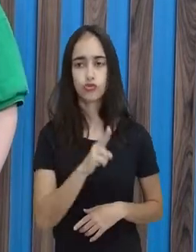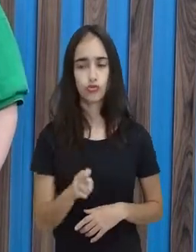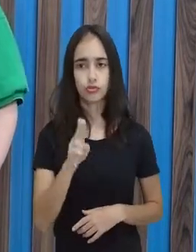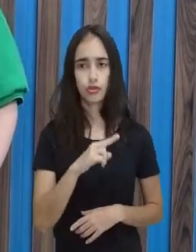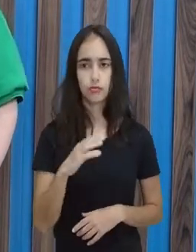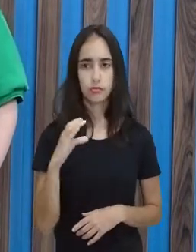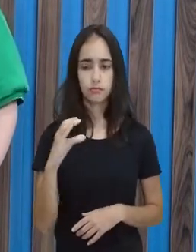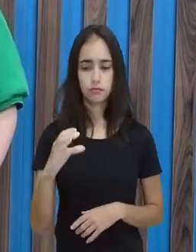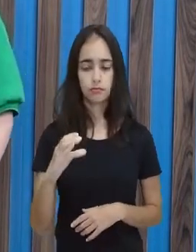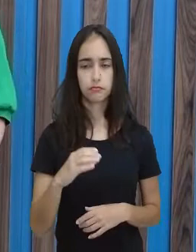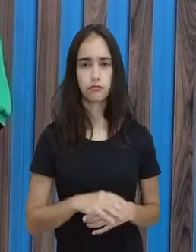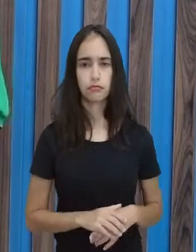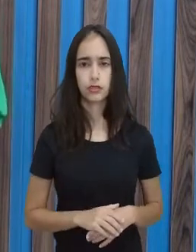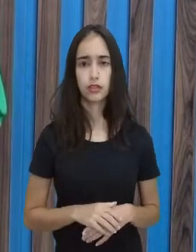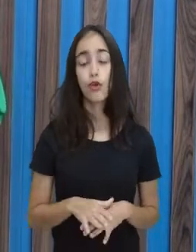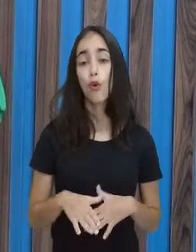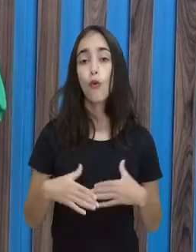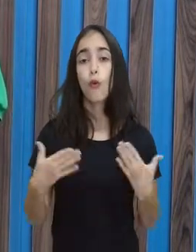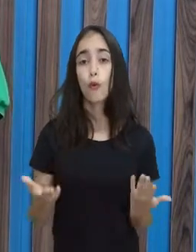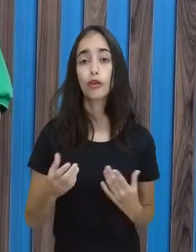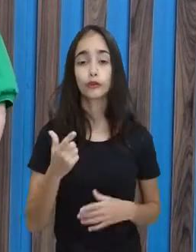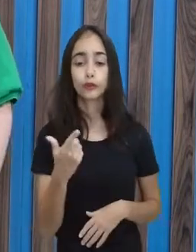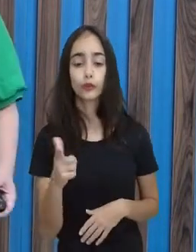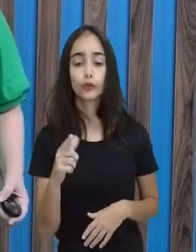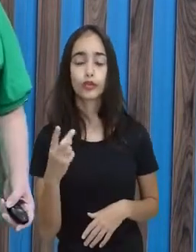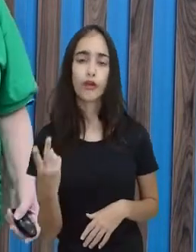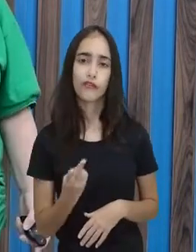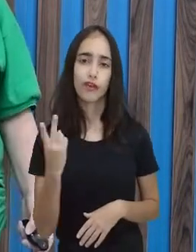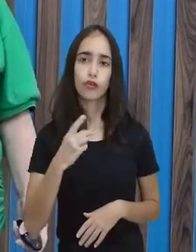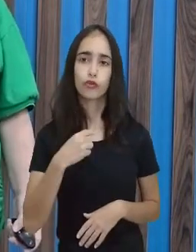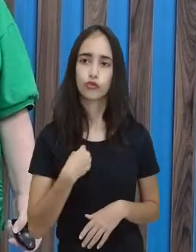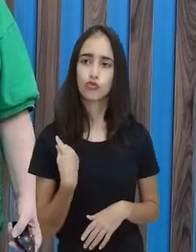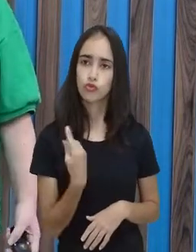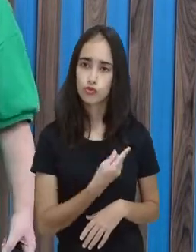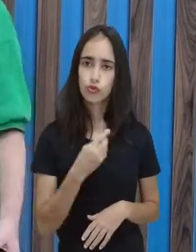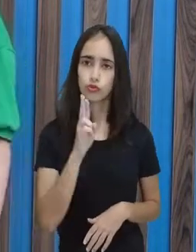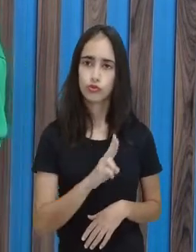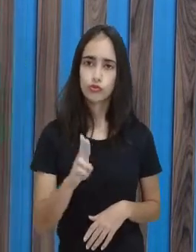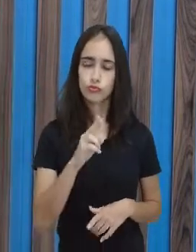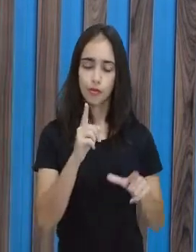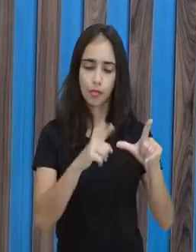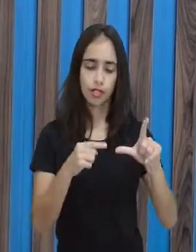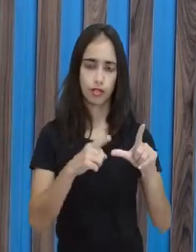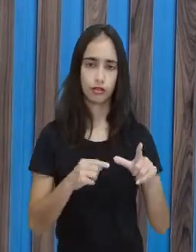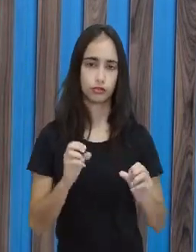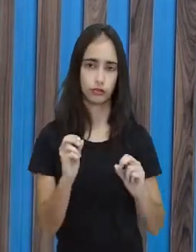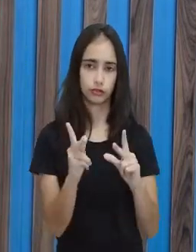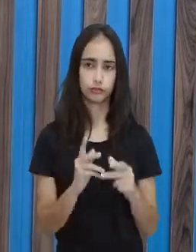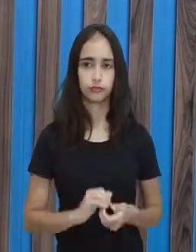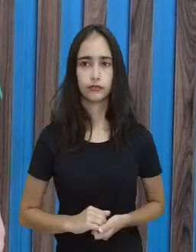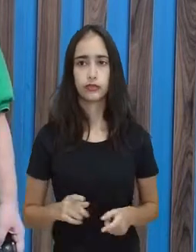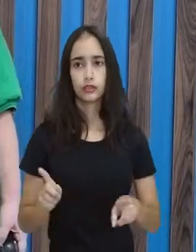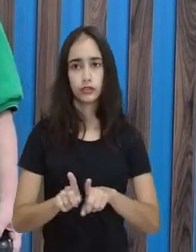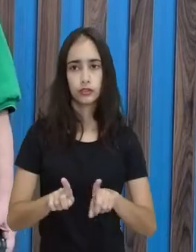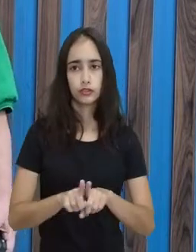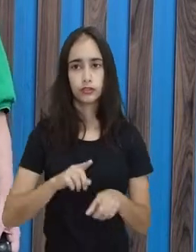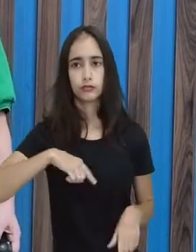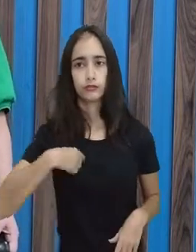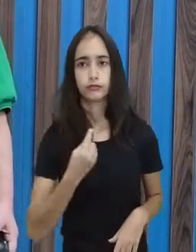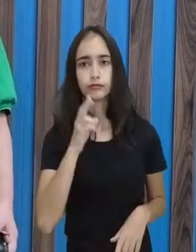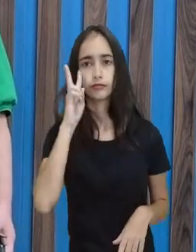Ele, quando não tem um valor, ele coloca uma letra. Tudo bem? A gente viu isso. A gente também viu... Professora,